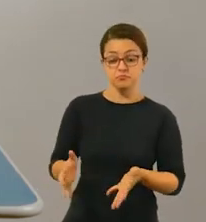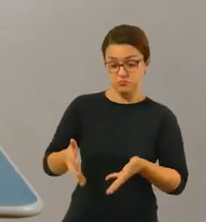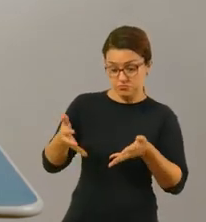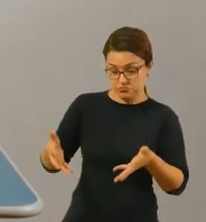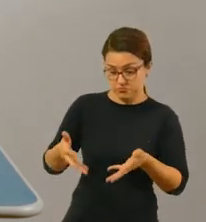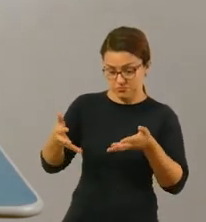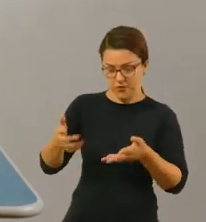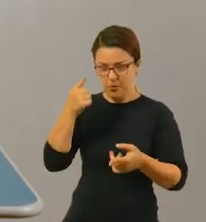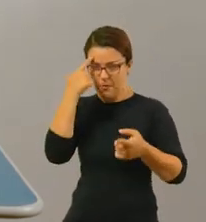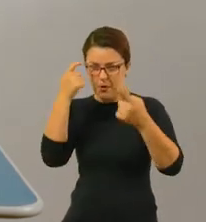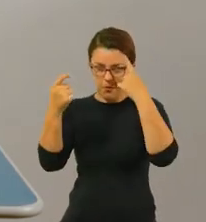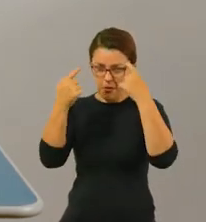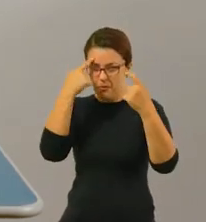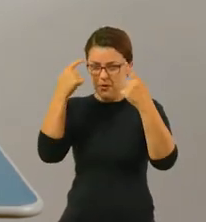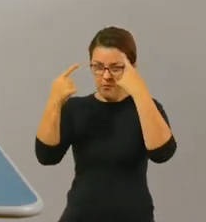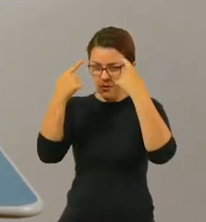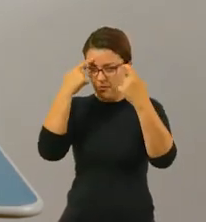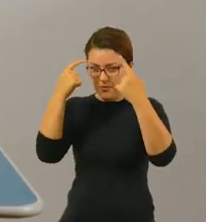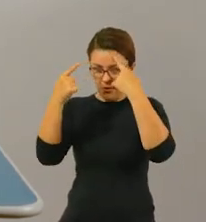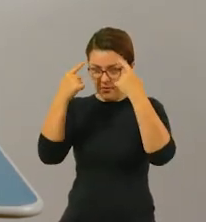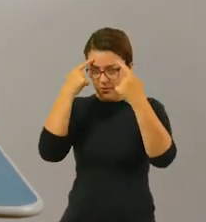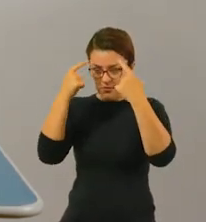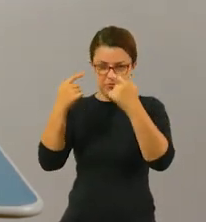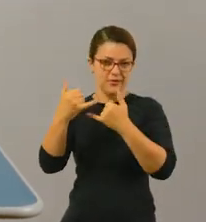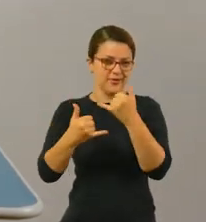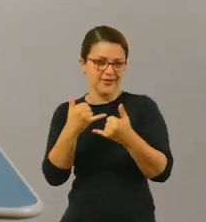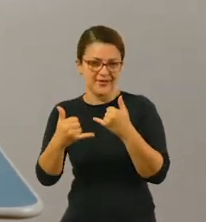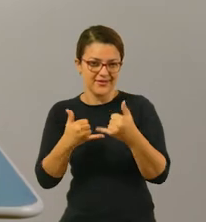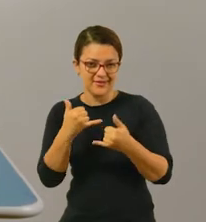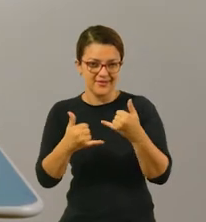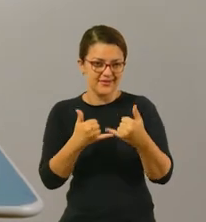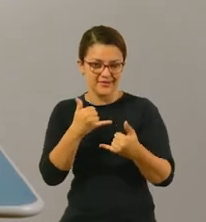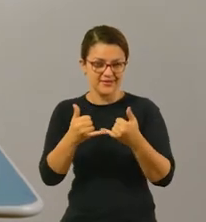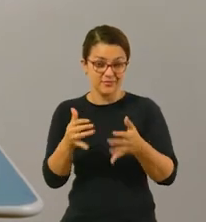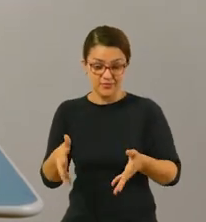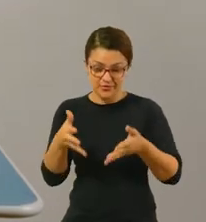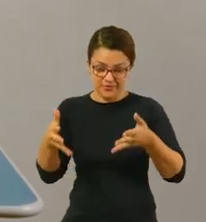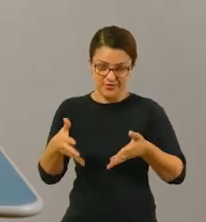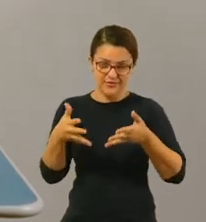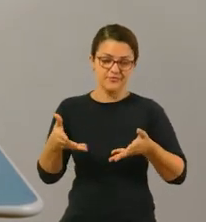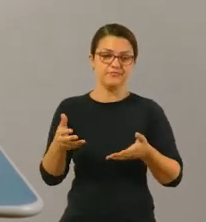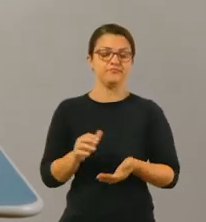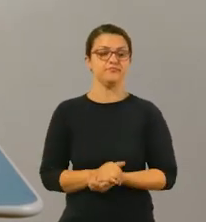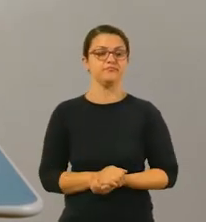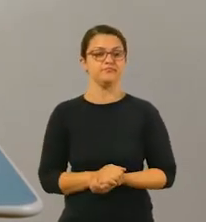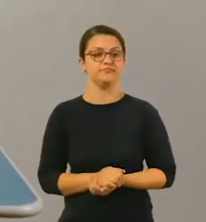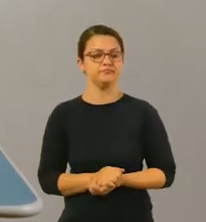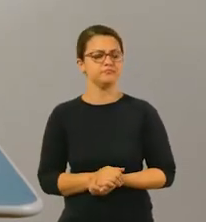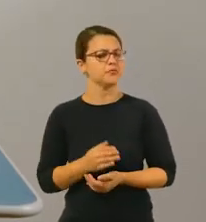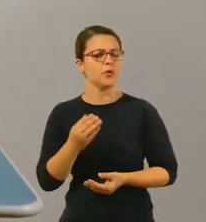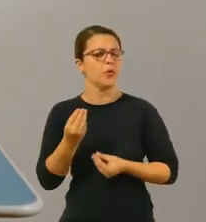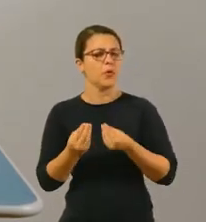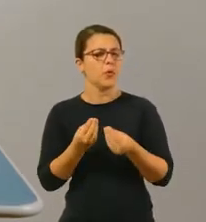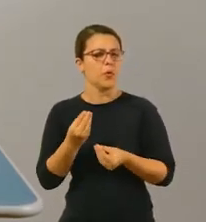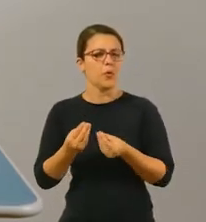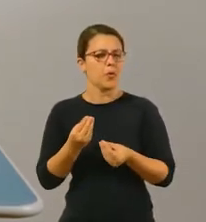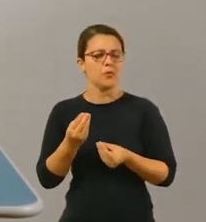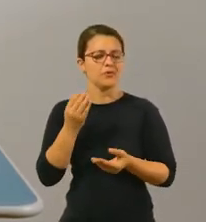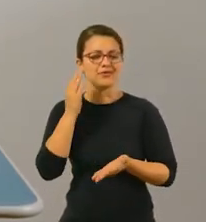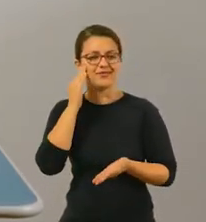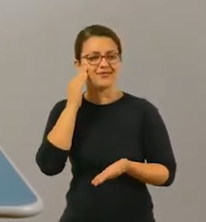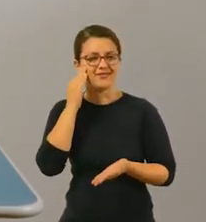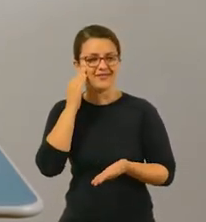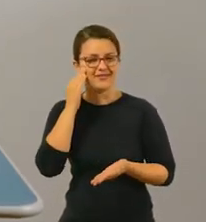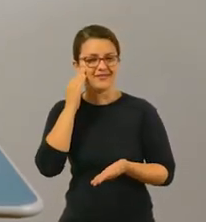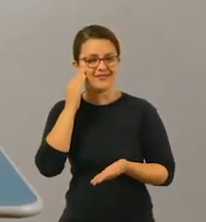E também ela vai estimular muito a criatividade da criança conforme a brincadeira vai propiciando isso, tá? Vamos entender